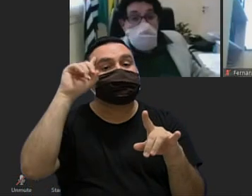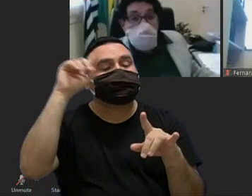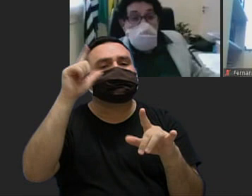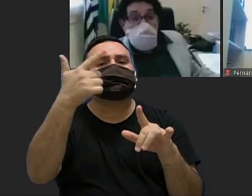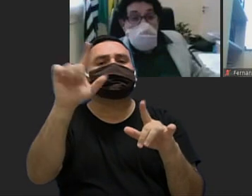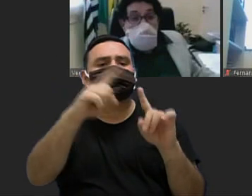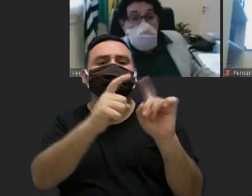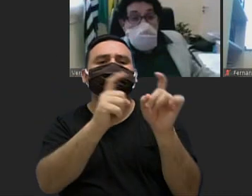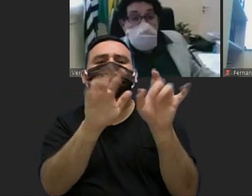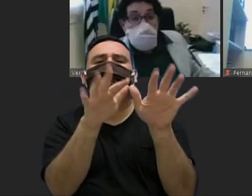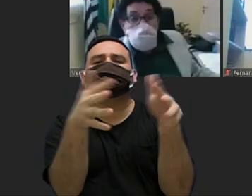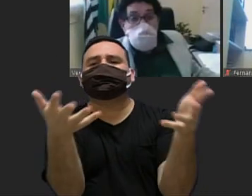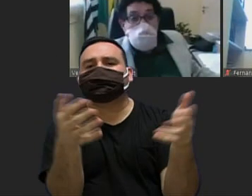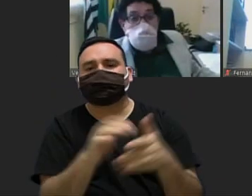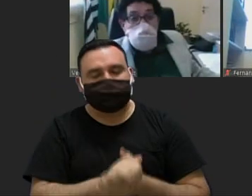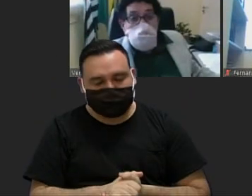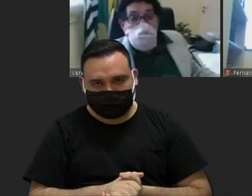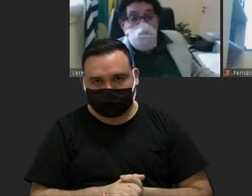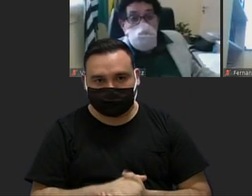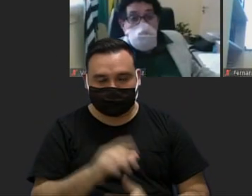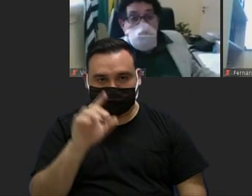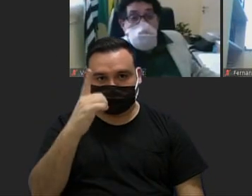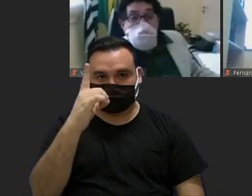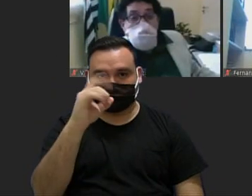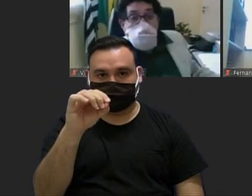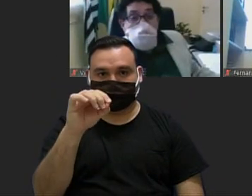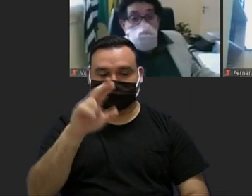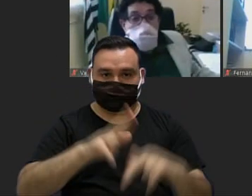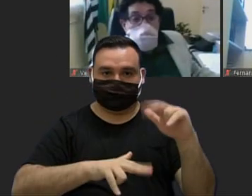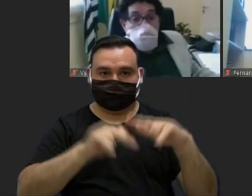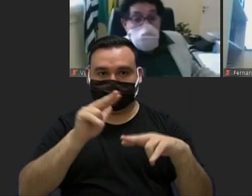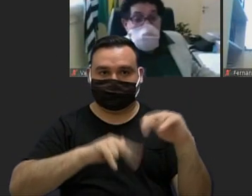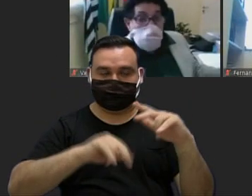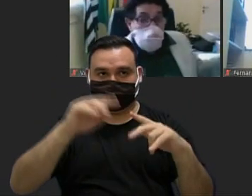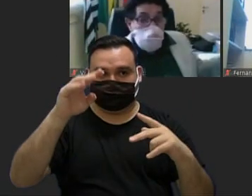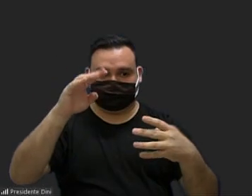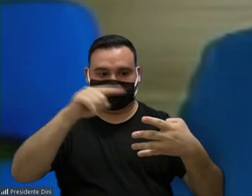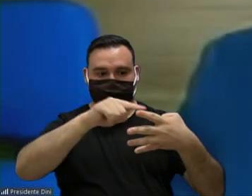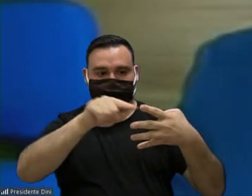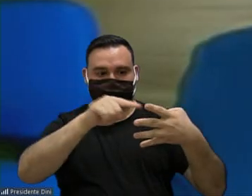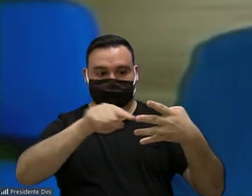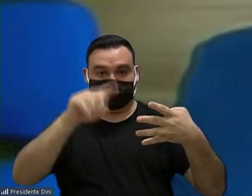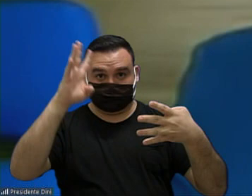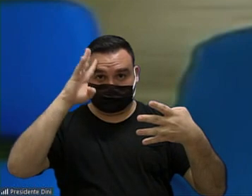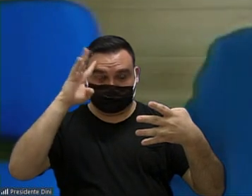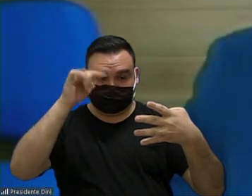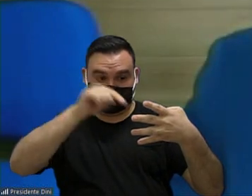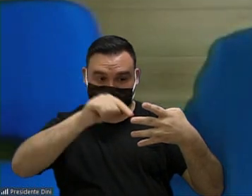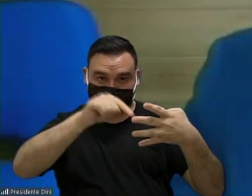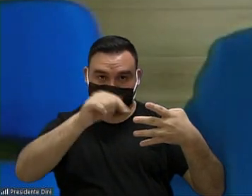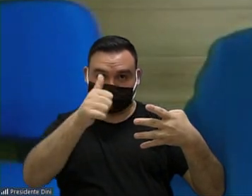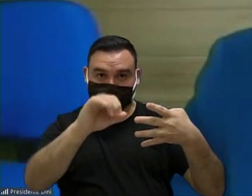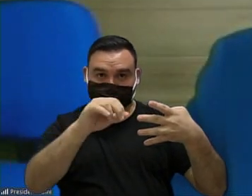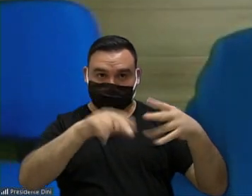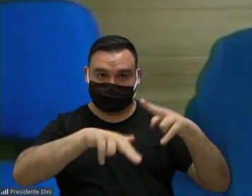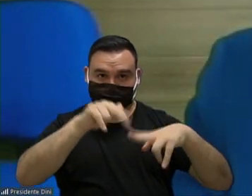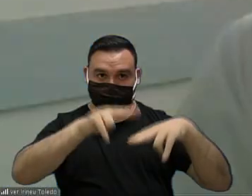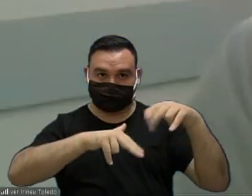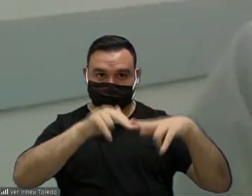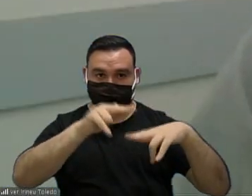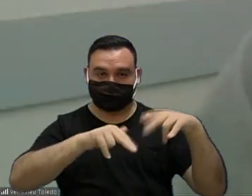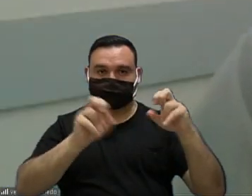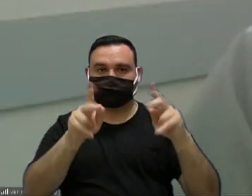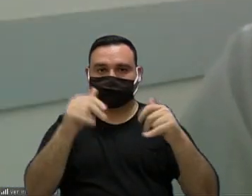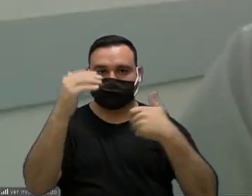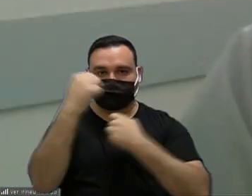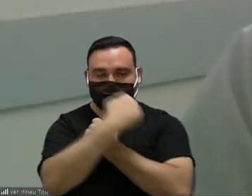da próxima sessão dia 10 de junho segunda quarta-feira de junho ok um